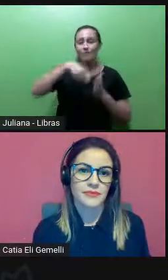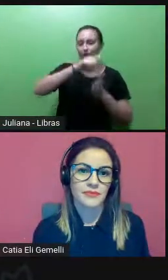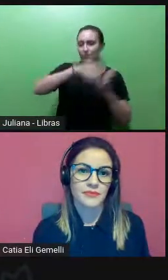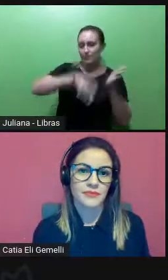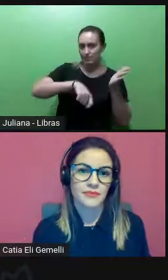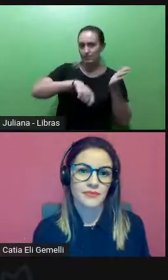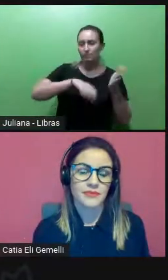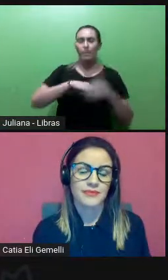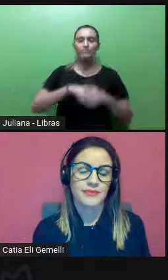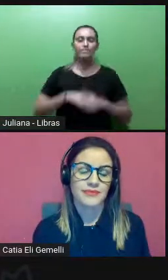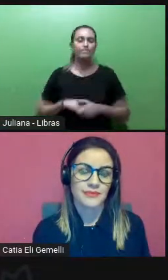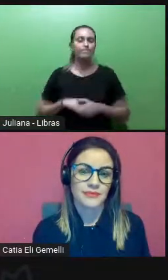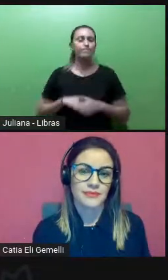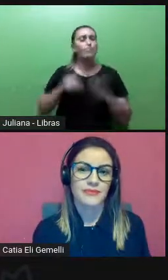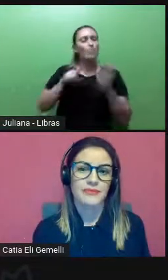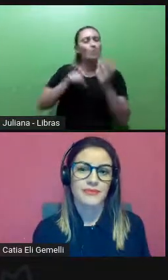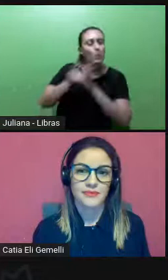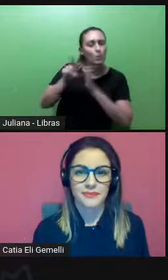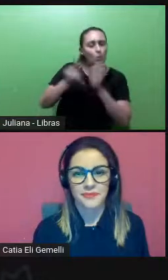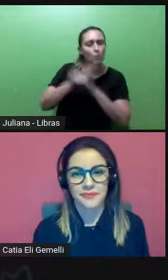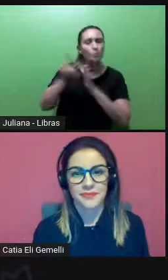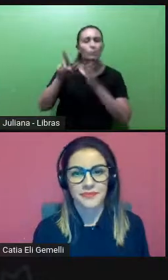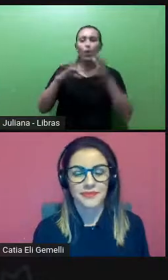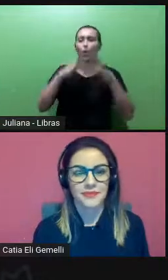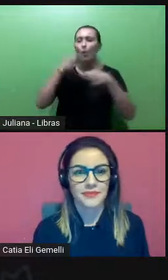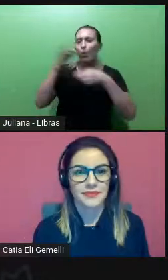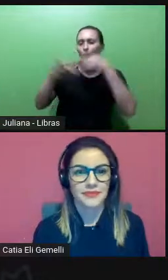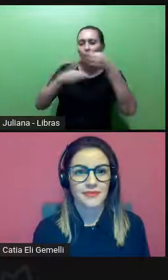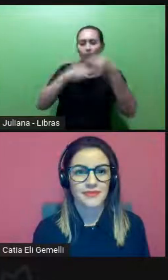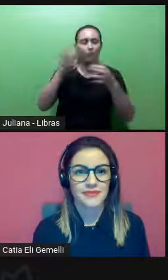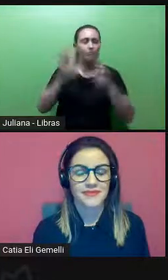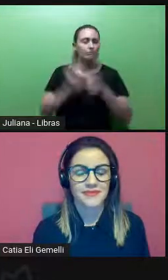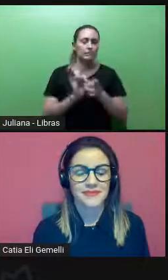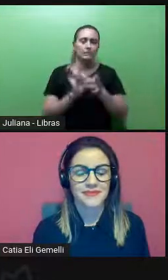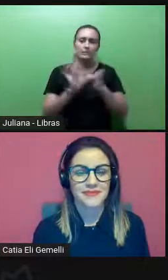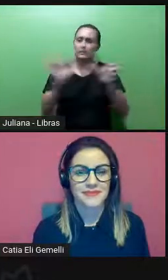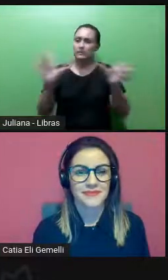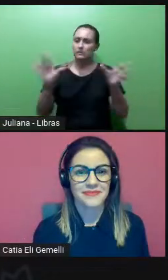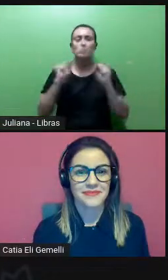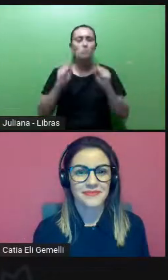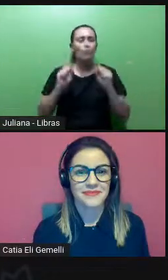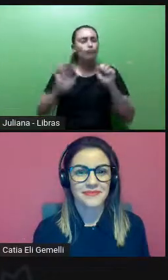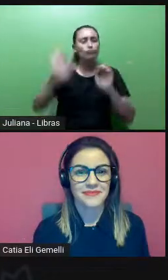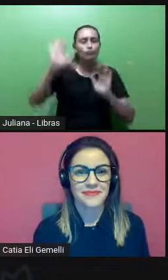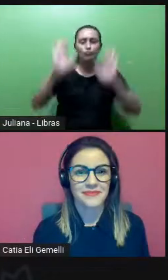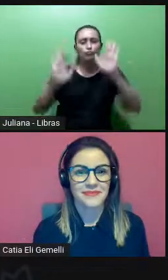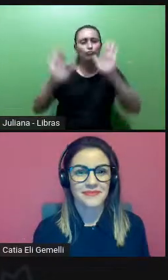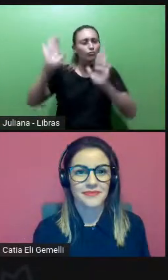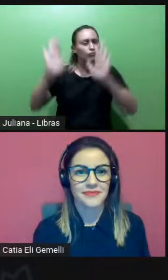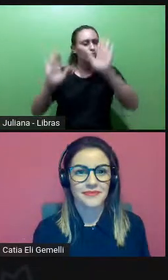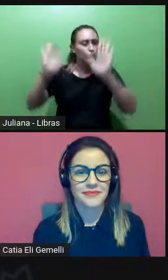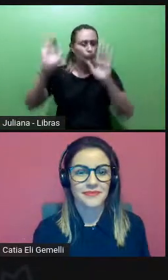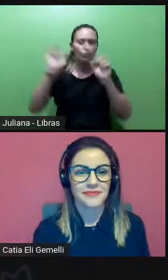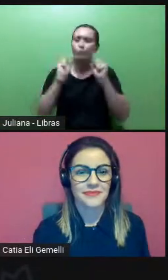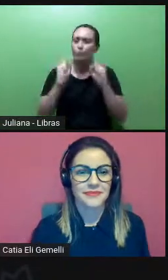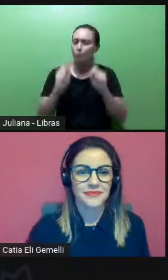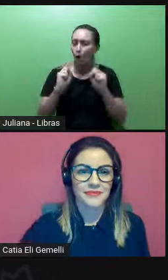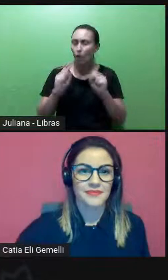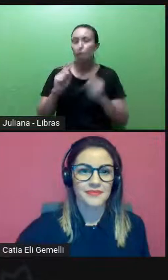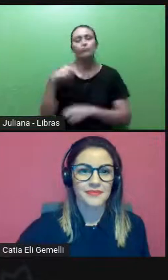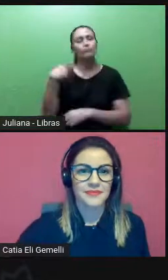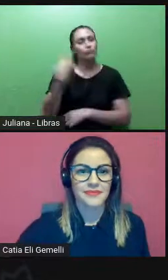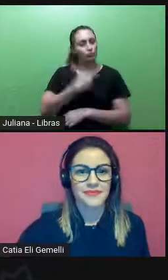E perguntas, comentários, fiquem bem à vontade pra se manifestarem no chat. Que a gente vai colocando aqui pra